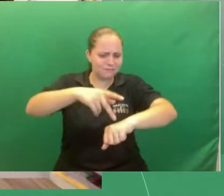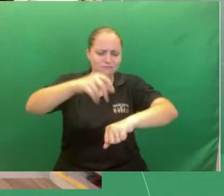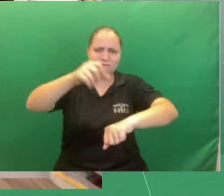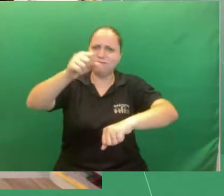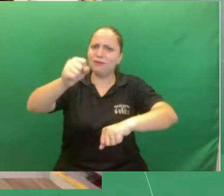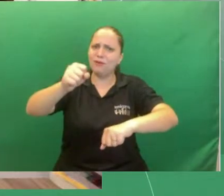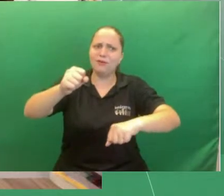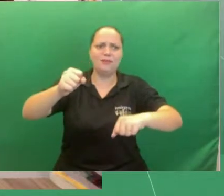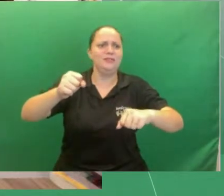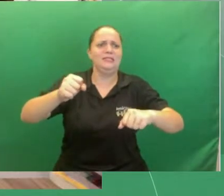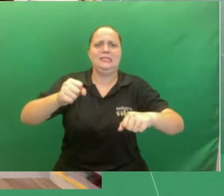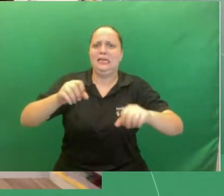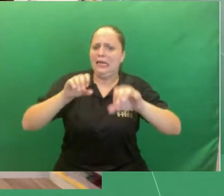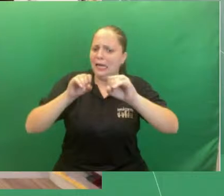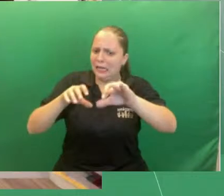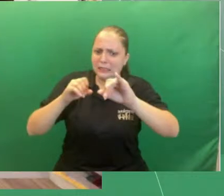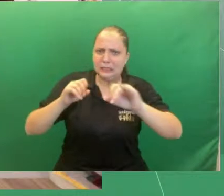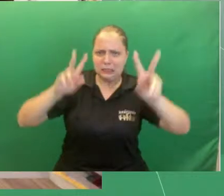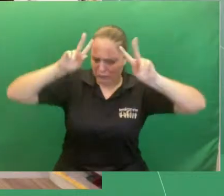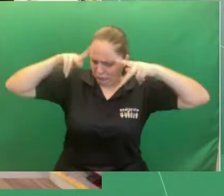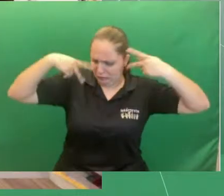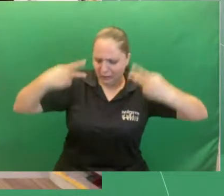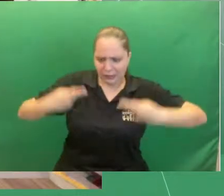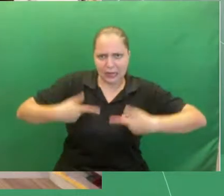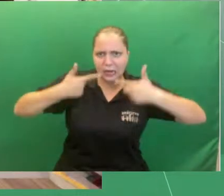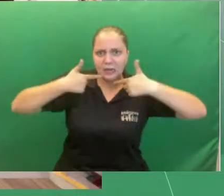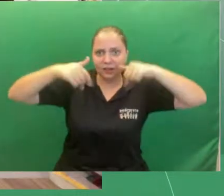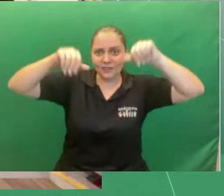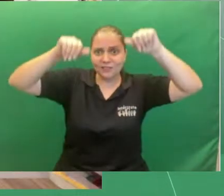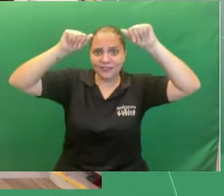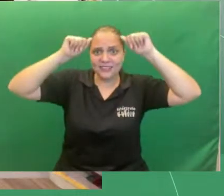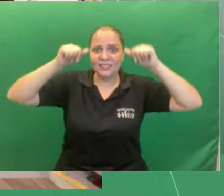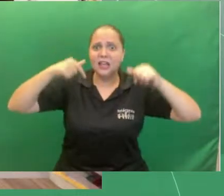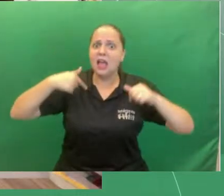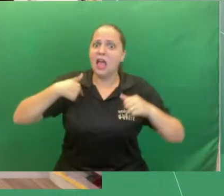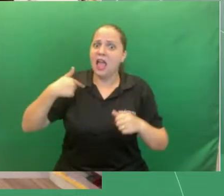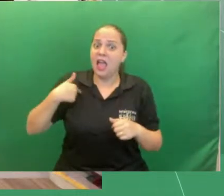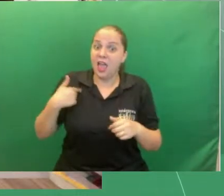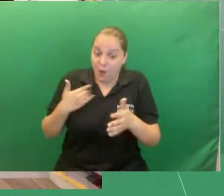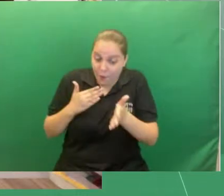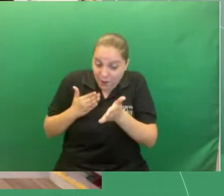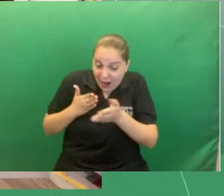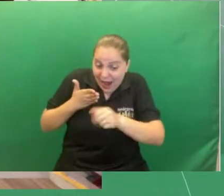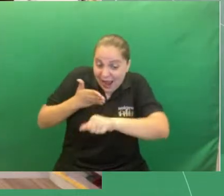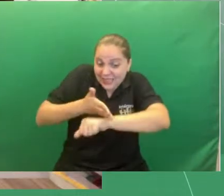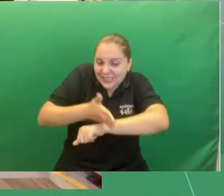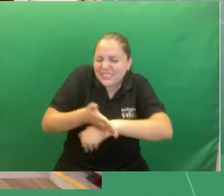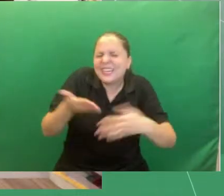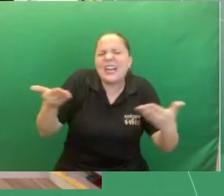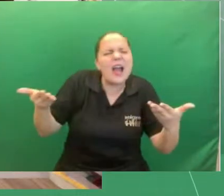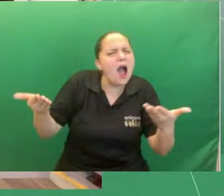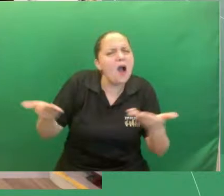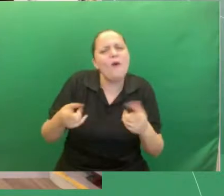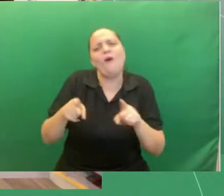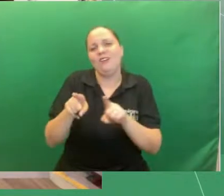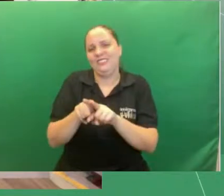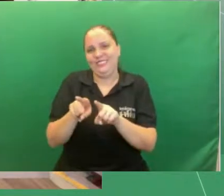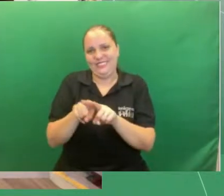linguagens eu passei a fazer parte do colegiado de vocês há pouco tempo e